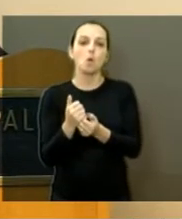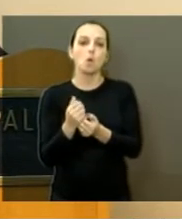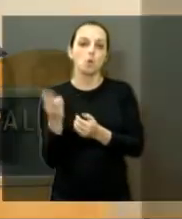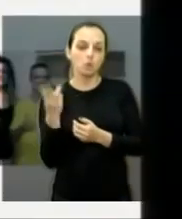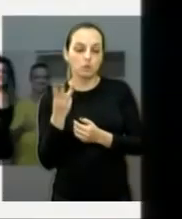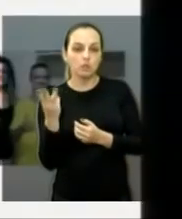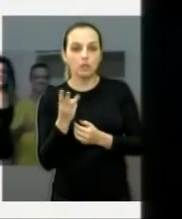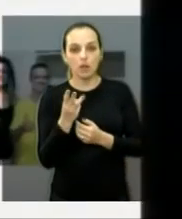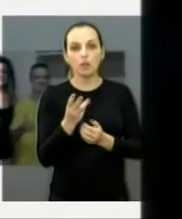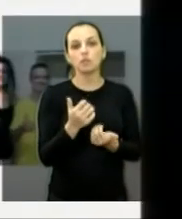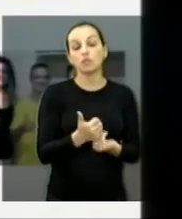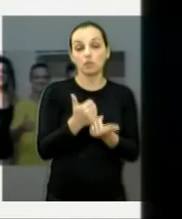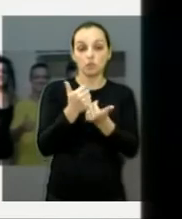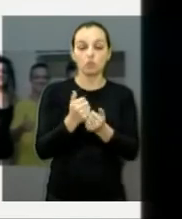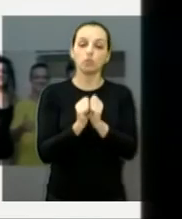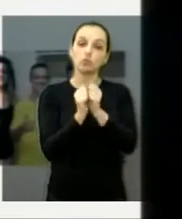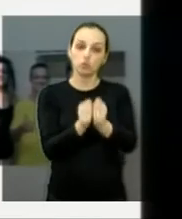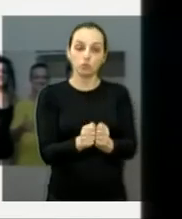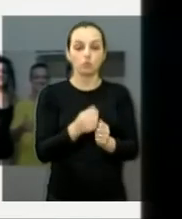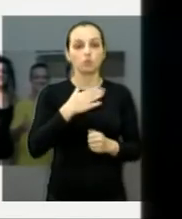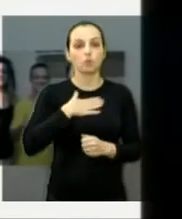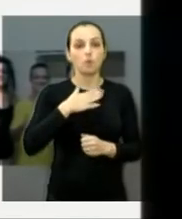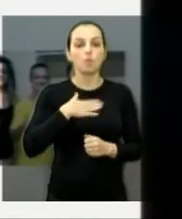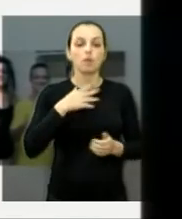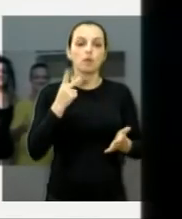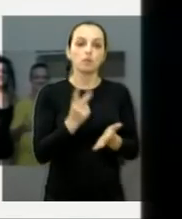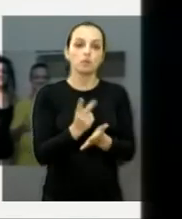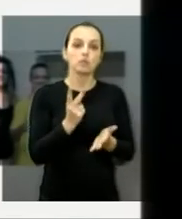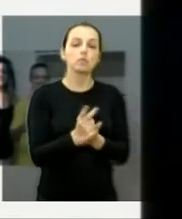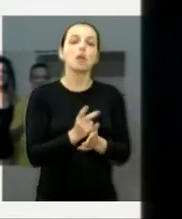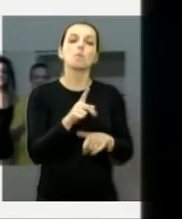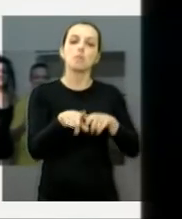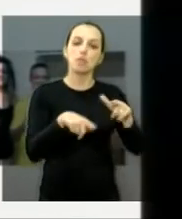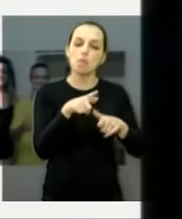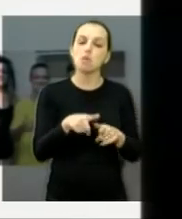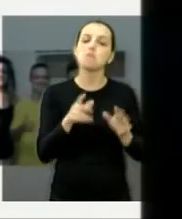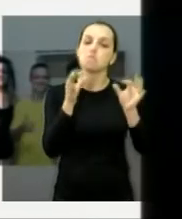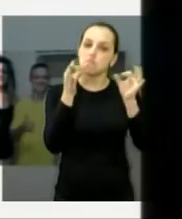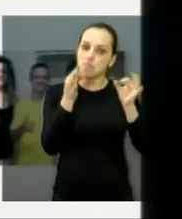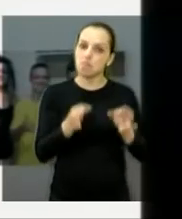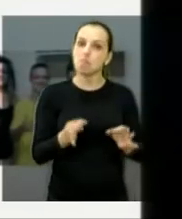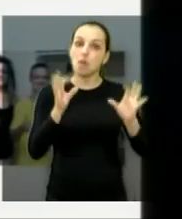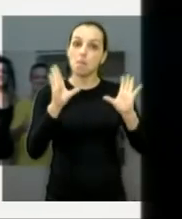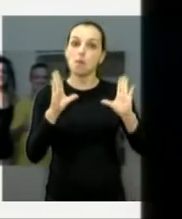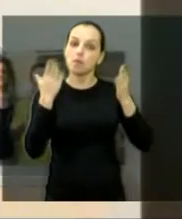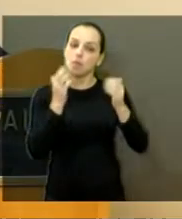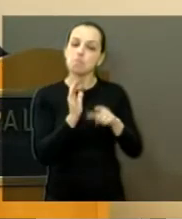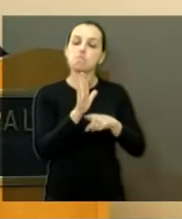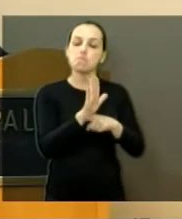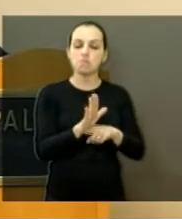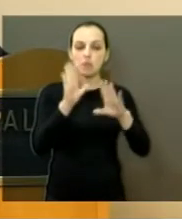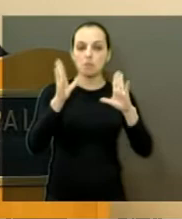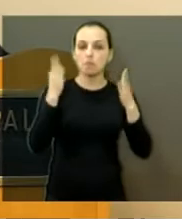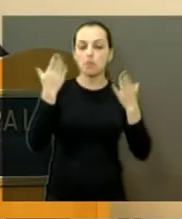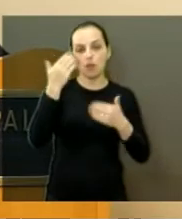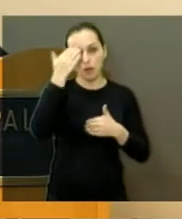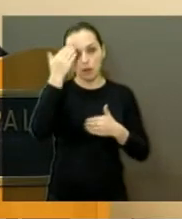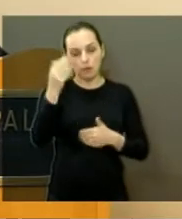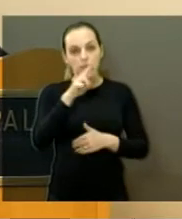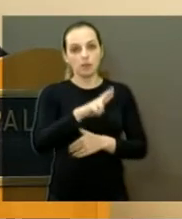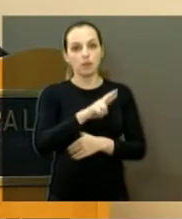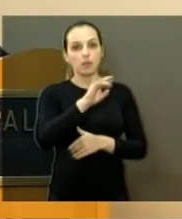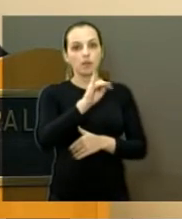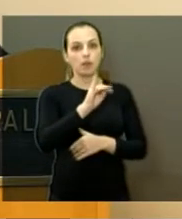o Jaelde, que sempre trabalhou direitinho, que mobilizou esse evento também. Agradecer também a Rita, viu, Rita?